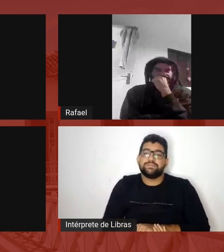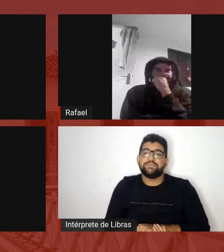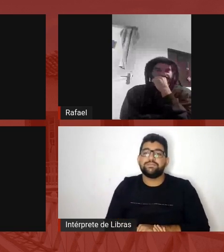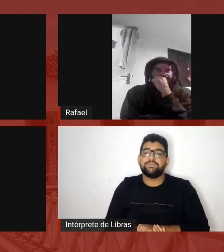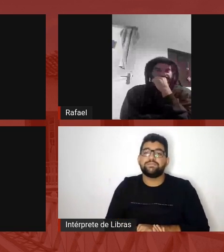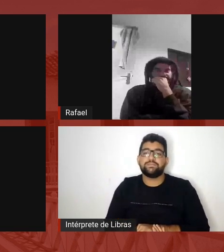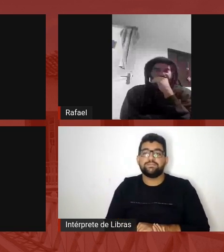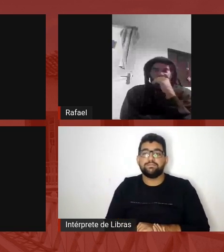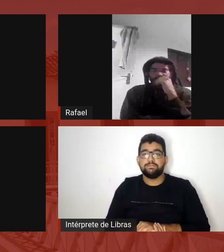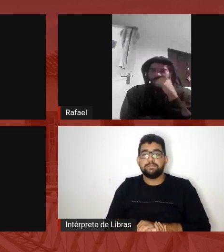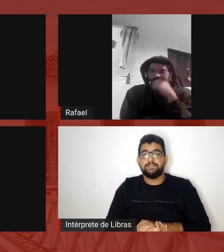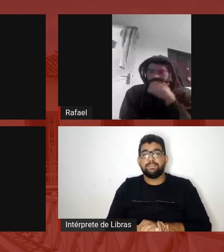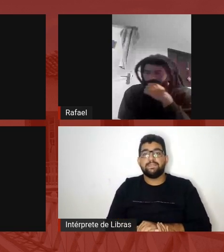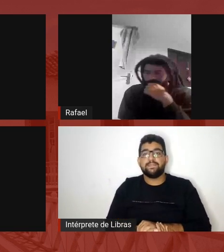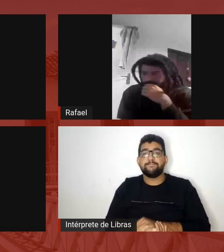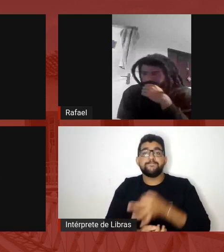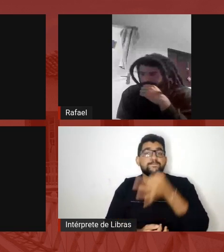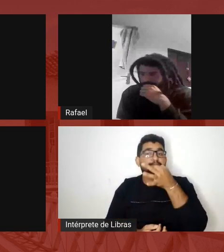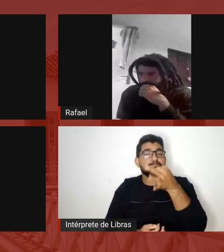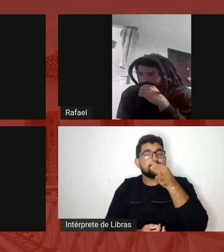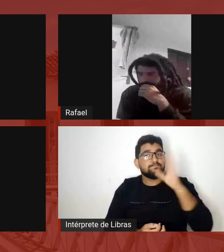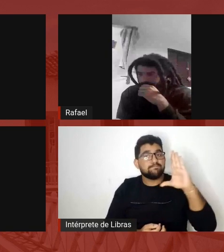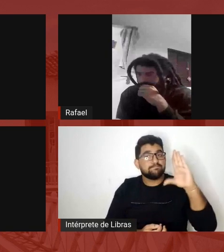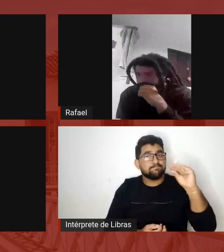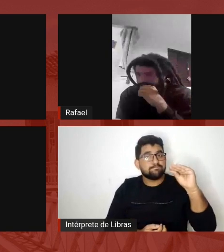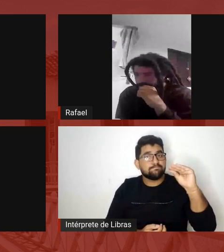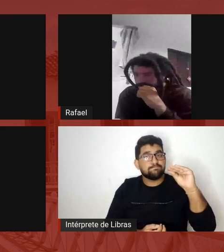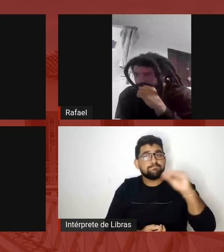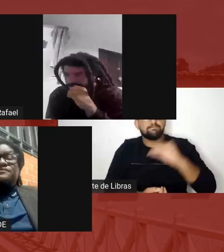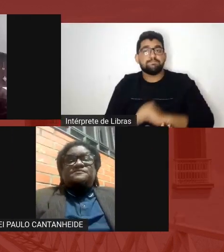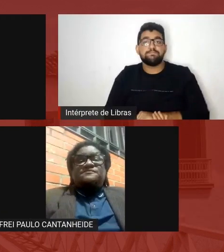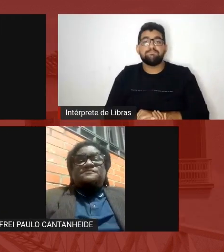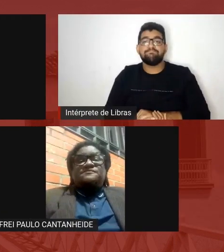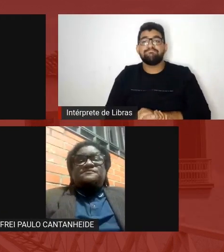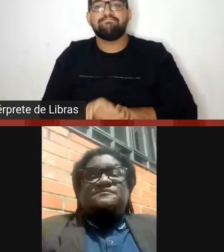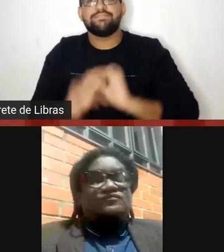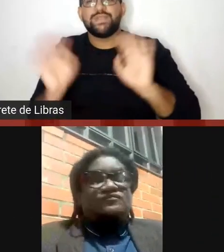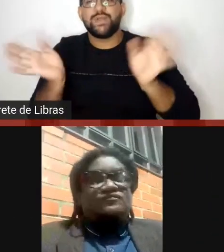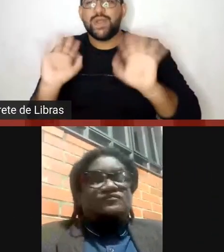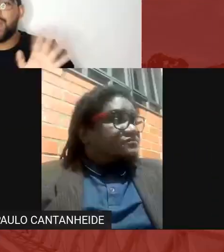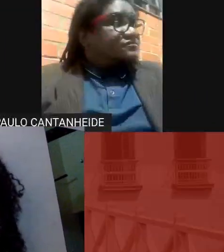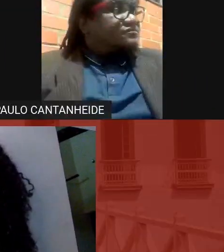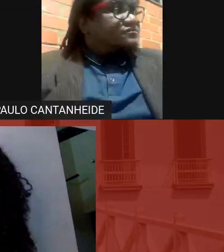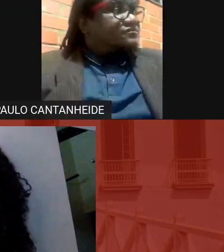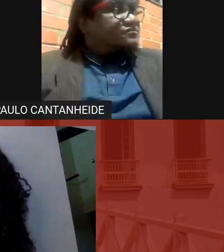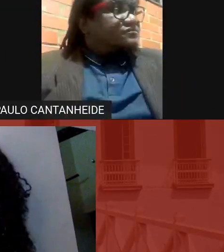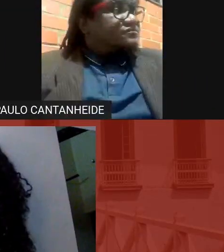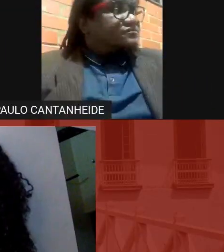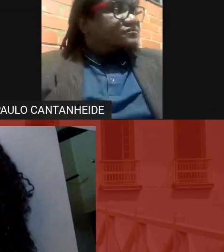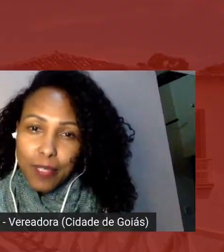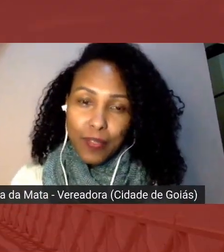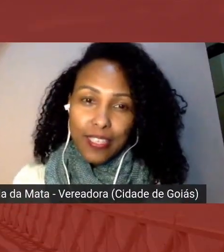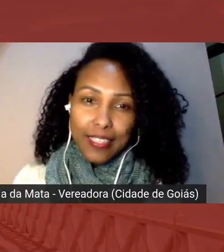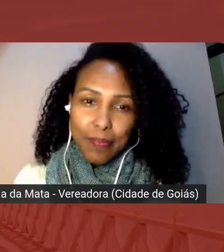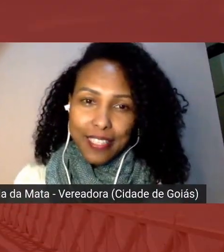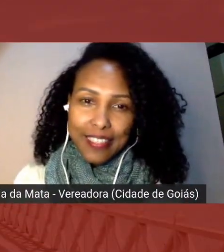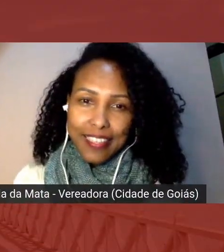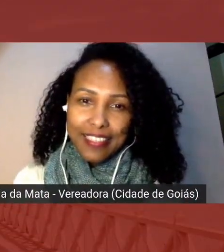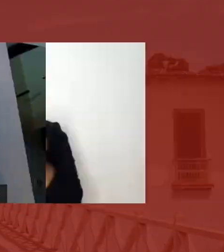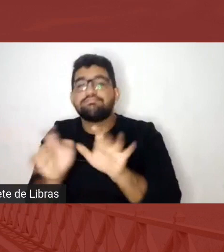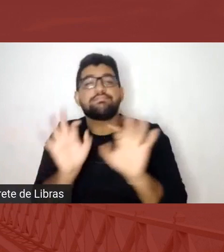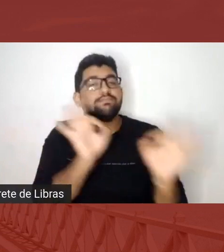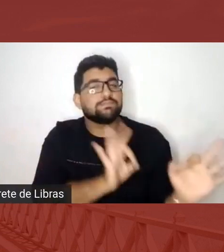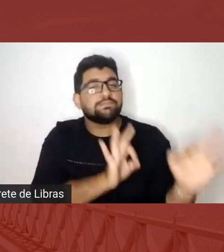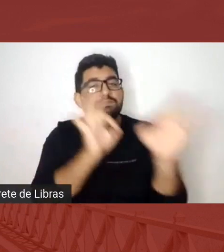O áudio tá desligado, hein, Helen. Olá, pessoas que nos acompanham, internautas e pessoas aqui